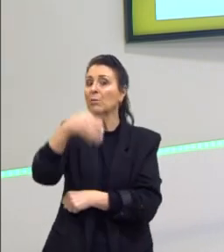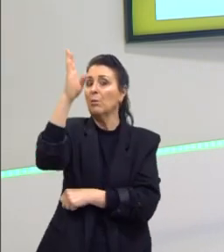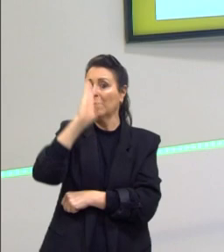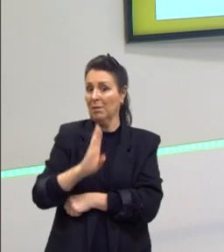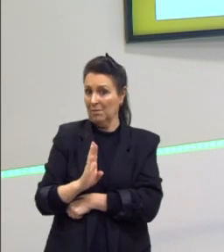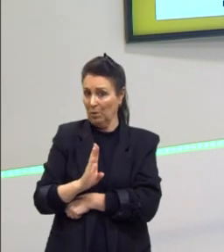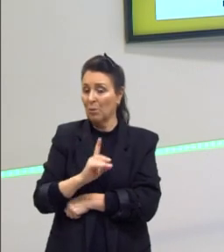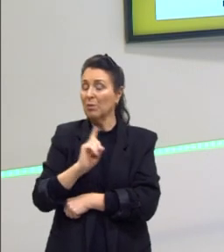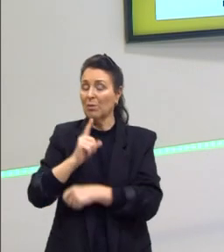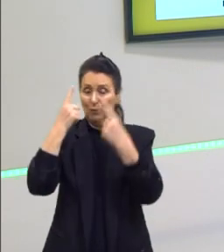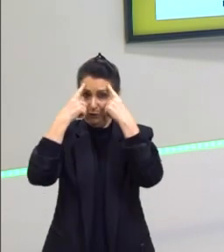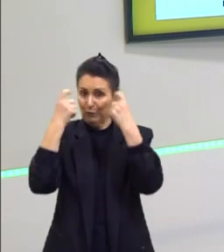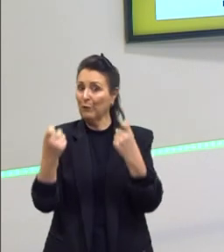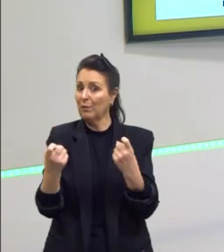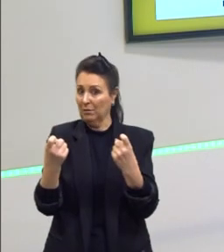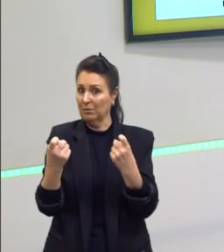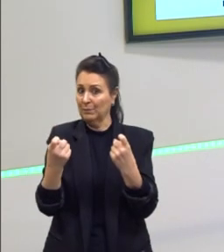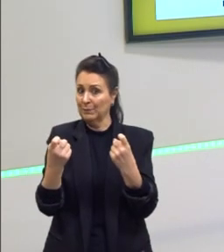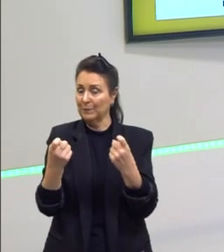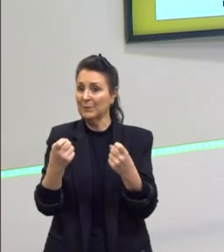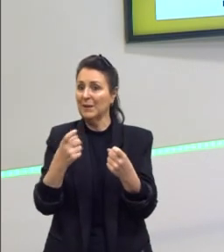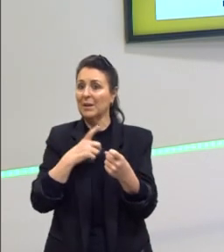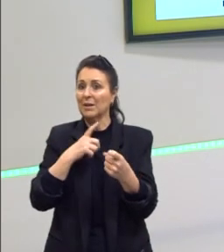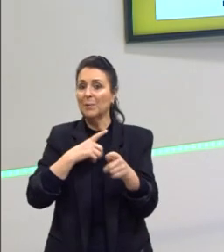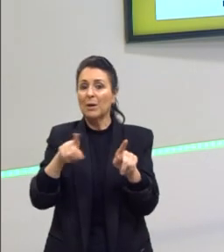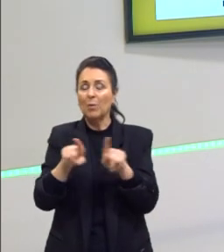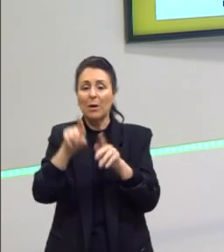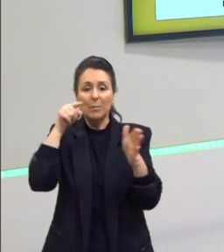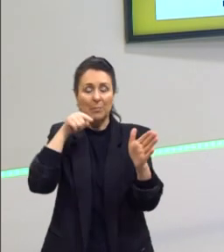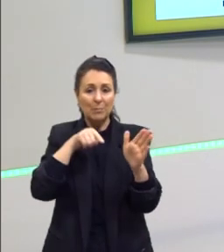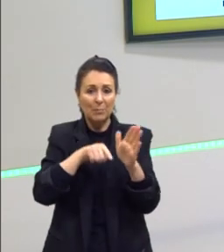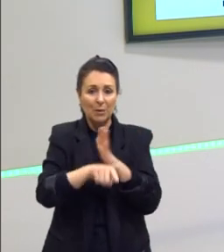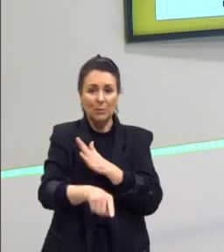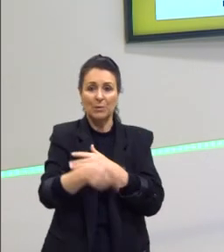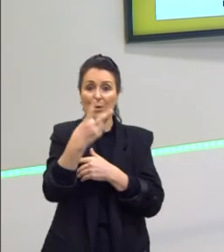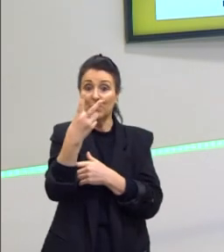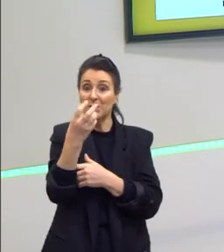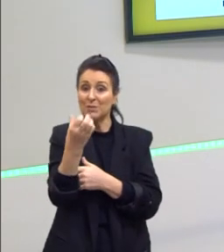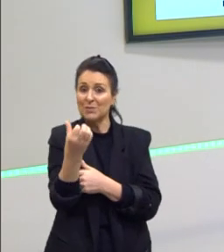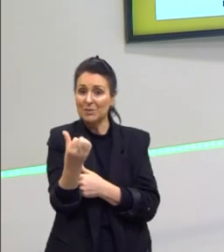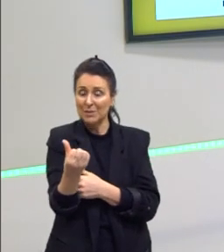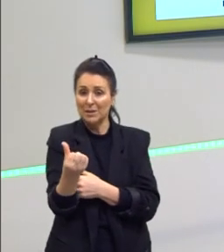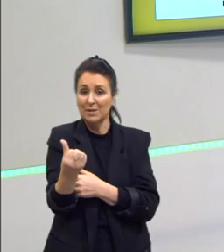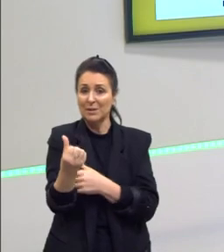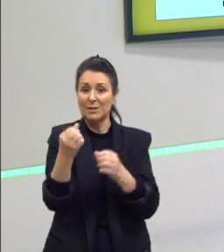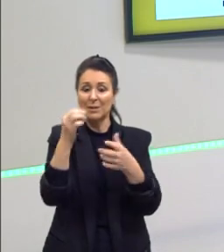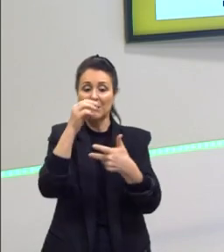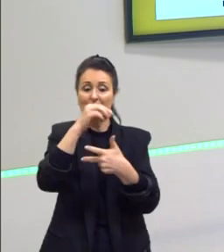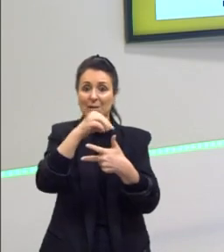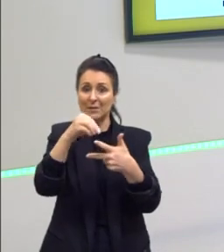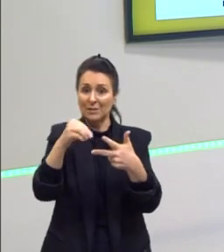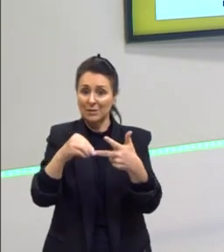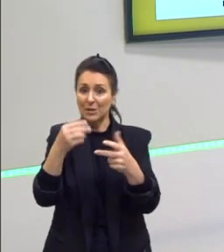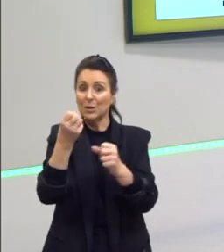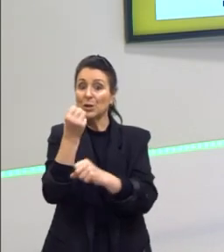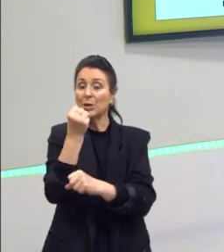tentam afirmar. E aqui a gente vai para a questão 26 do Enem 2007.